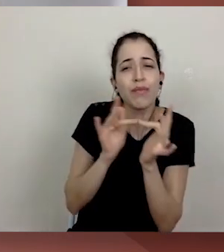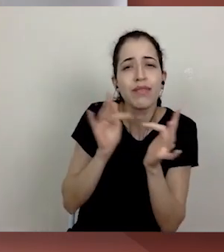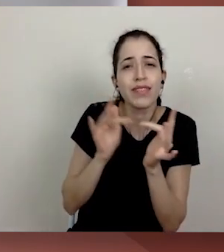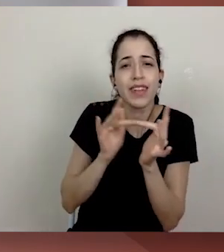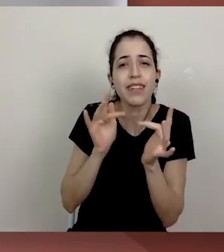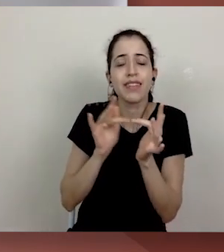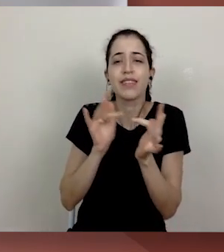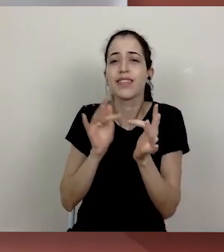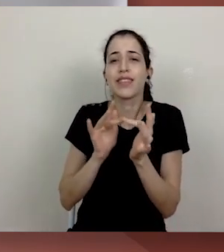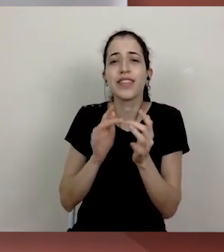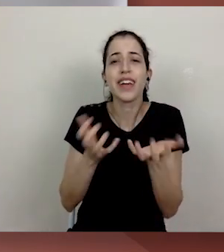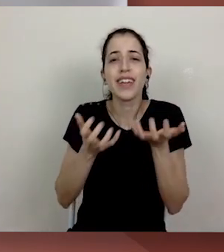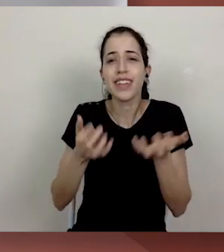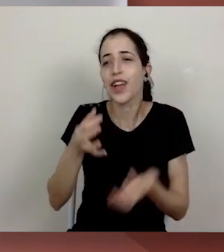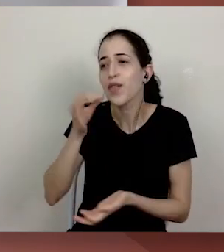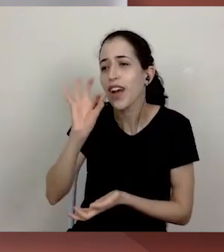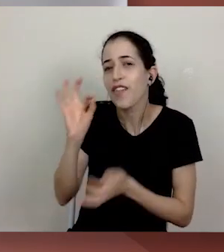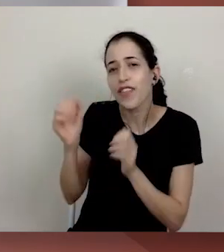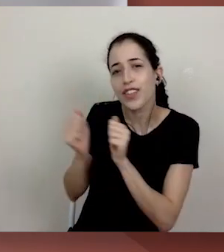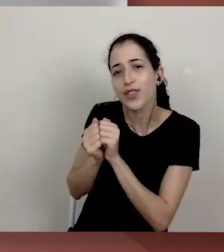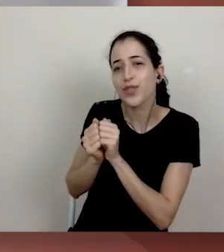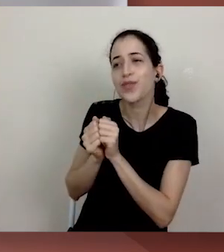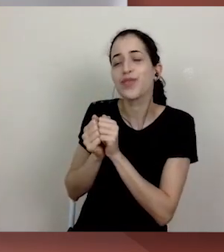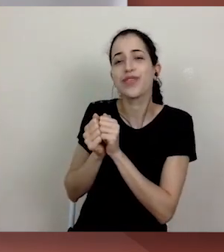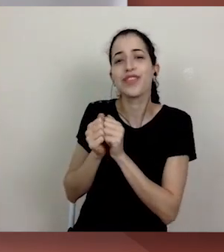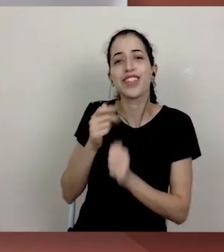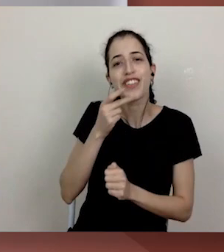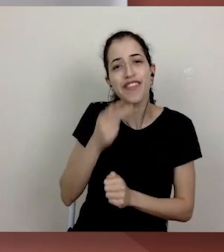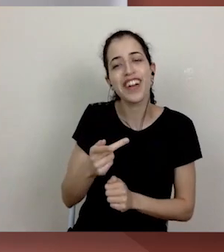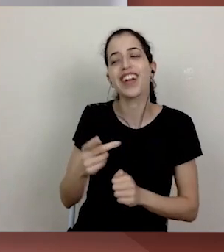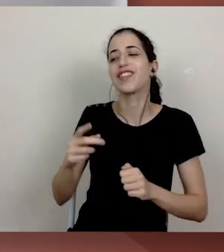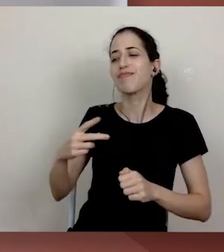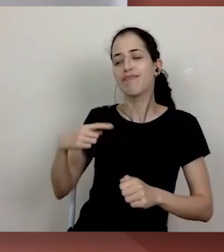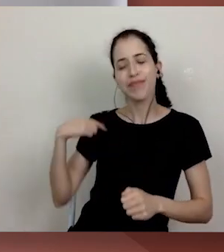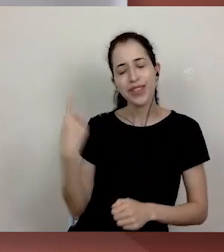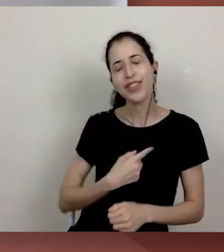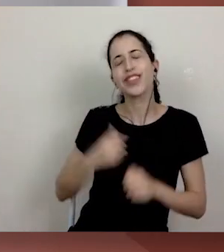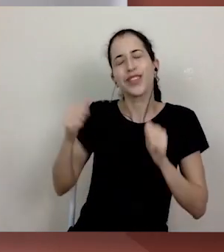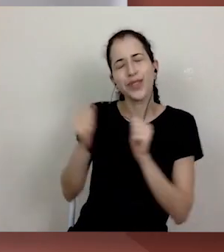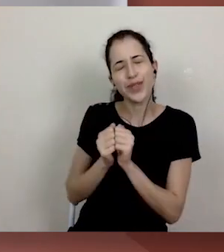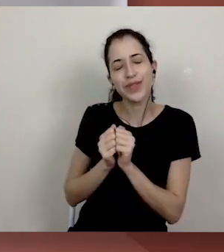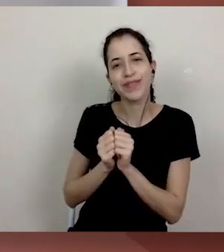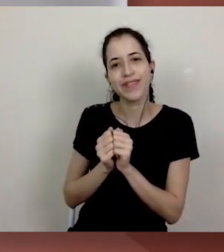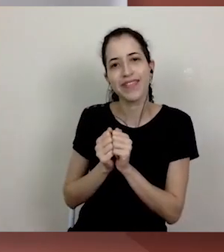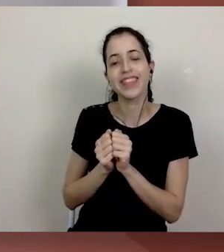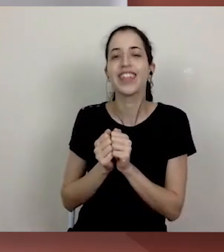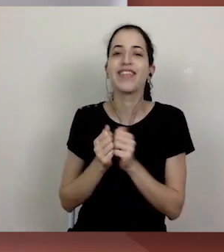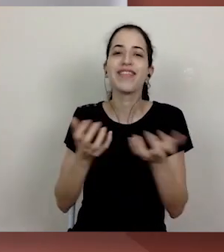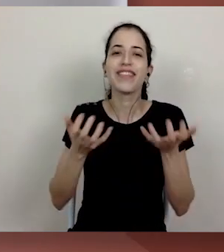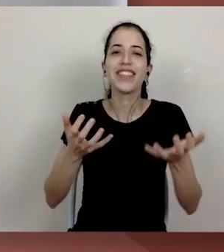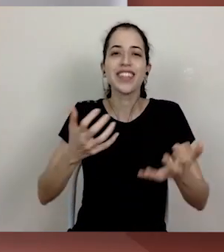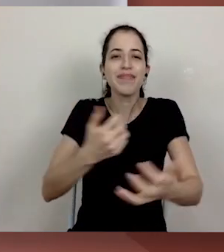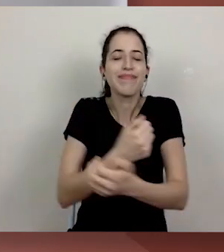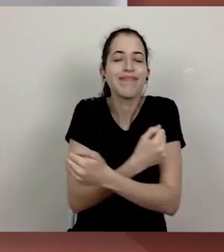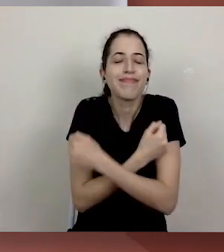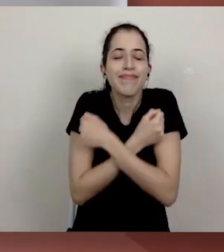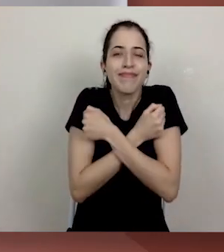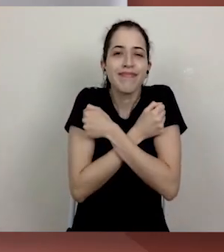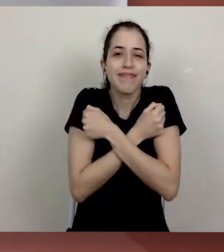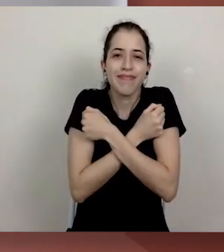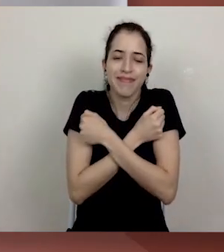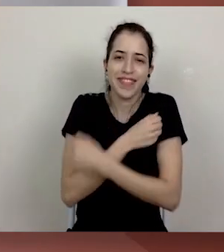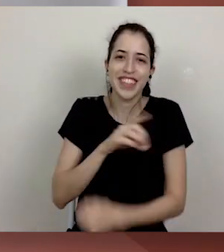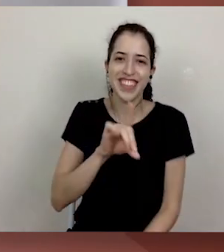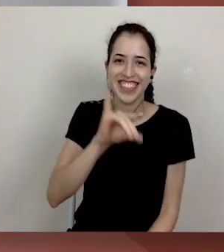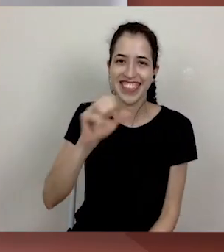afeto, de tomar um café juntos e de dizer que estamos juntas. Então, eu queria abraçar hoje,